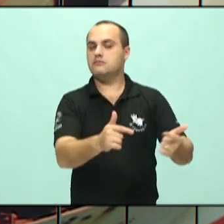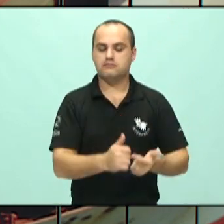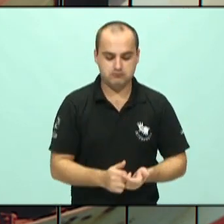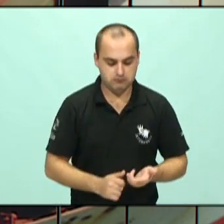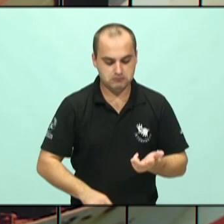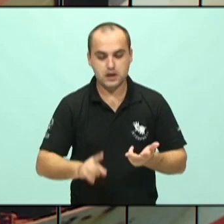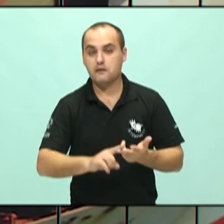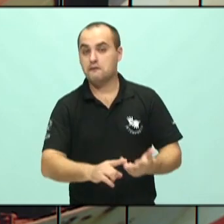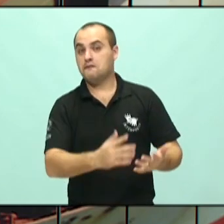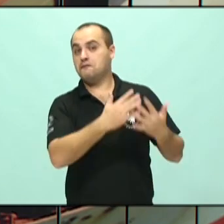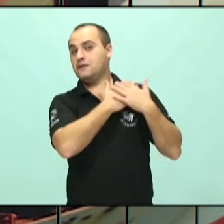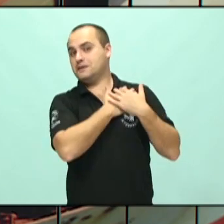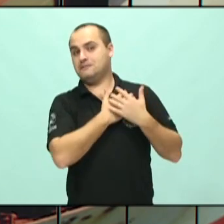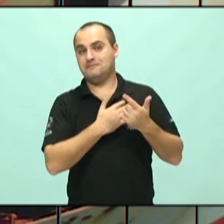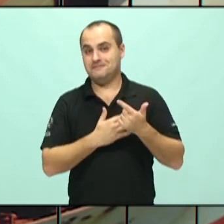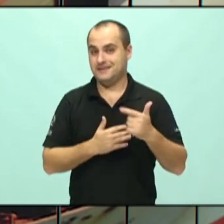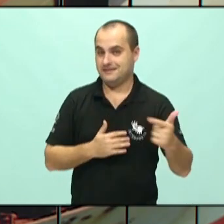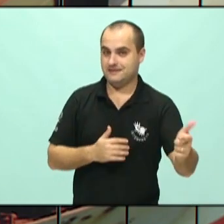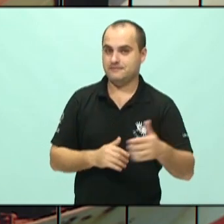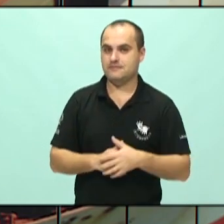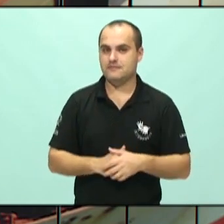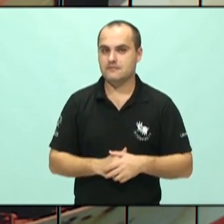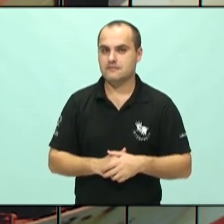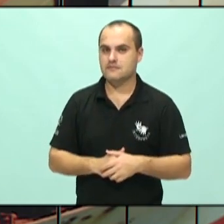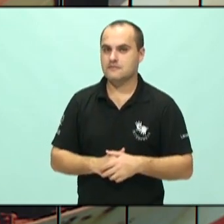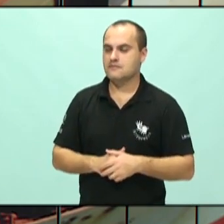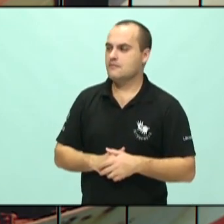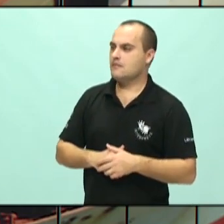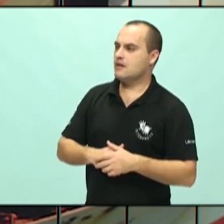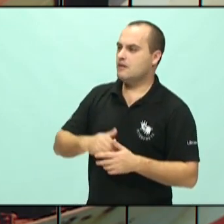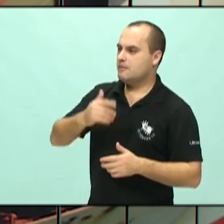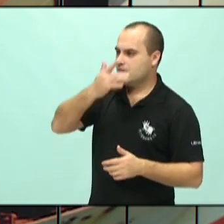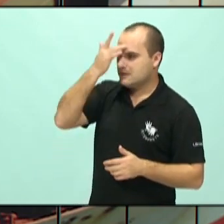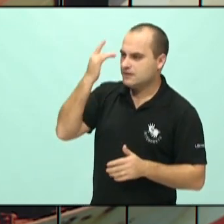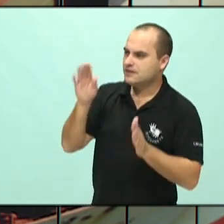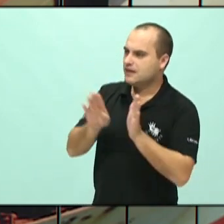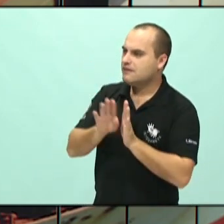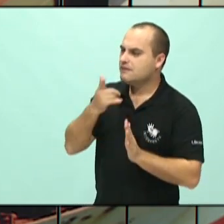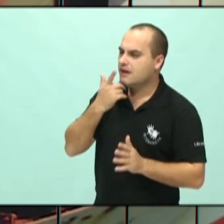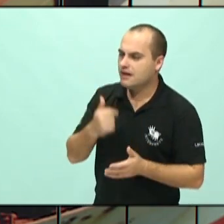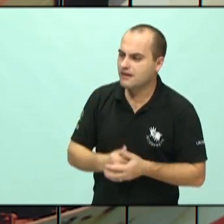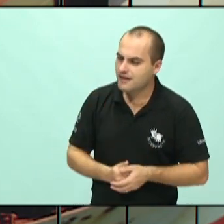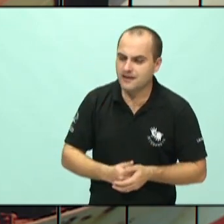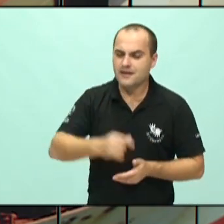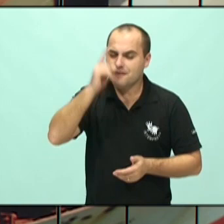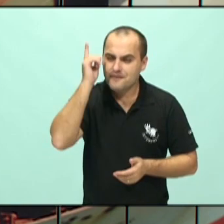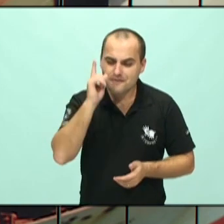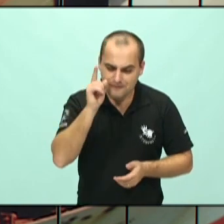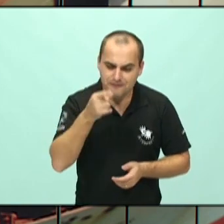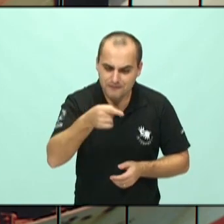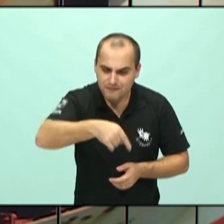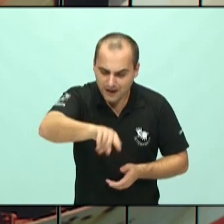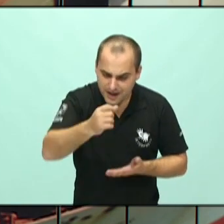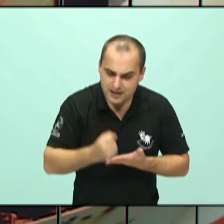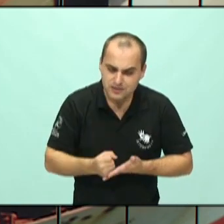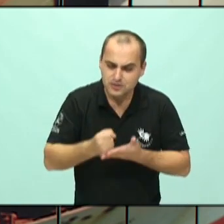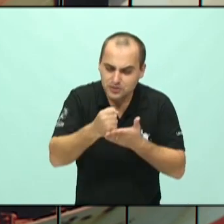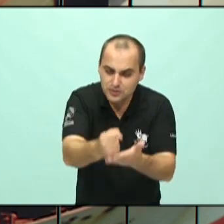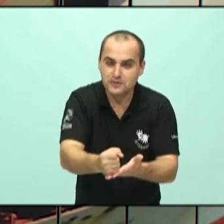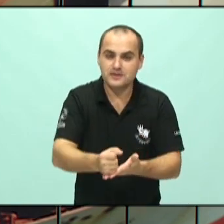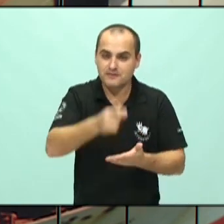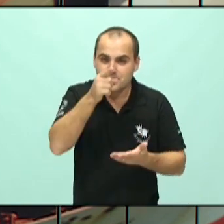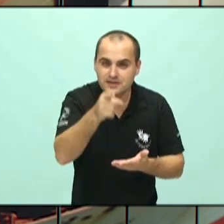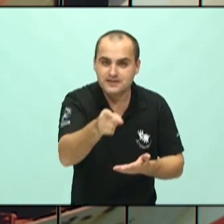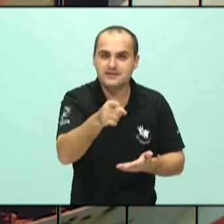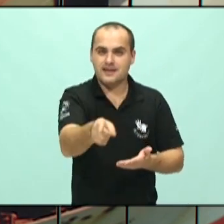e quando você chega para esse paciente e fala faça por você, você precisa fazer por si, invista em você,